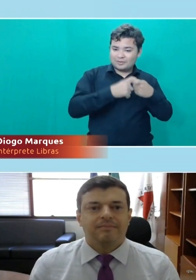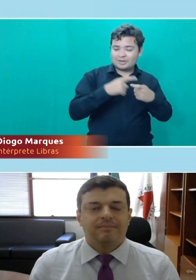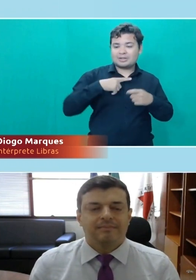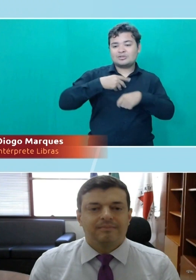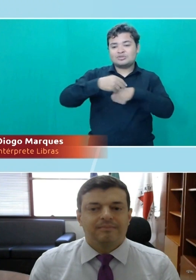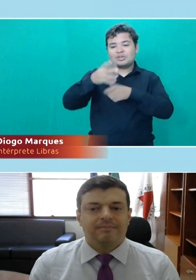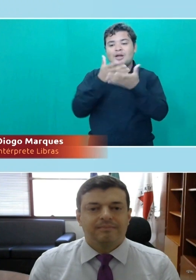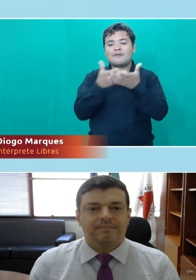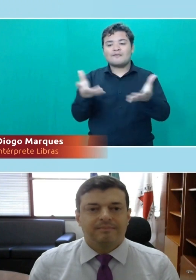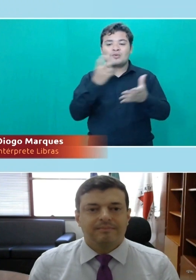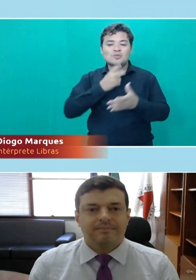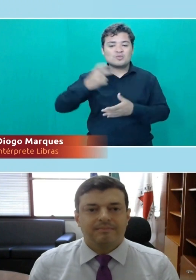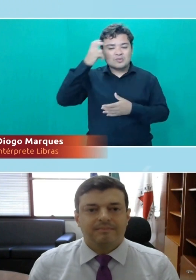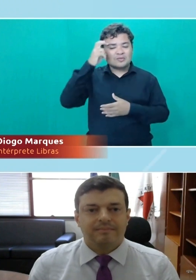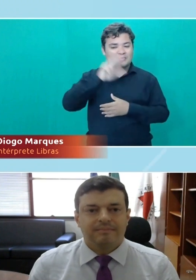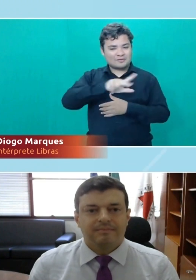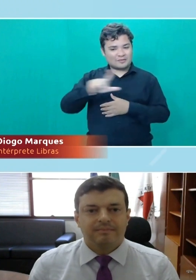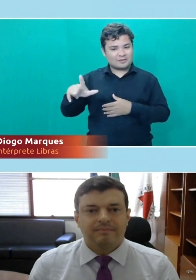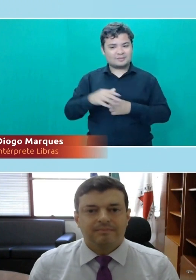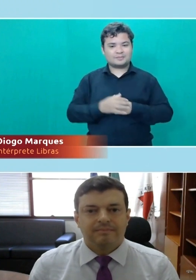culturais para você. Obrigada.